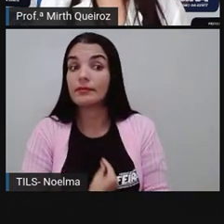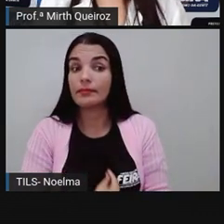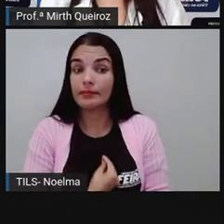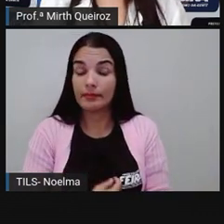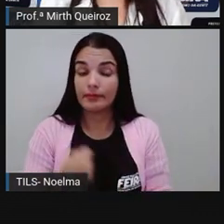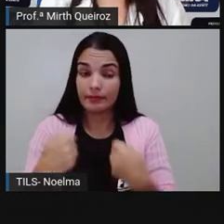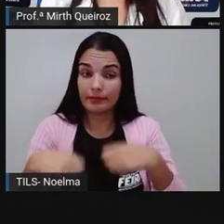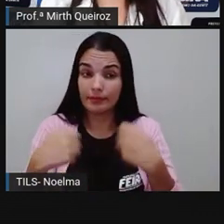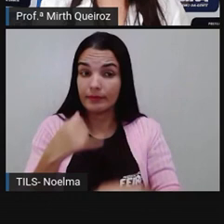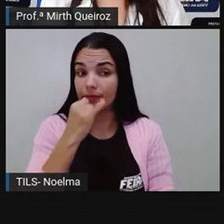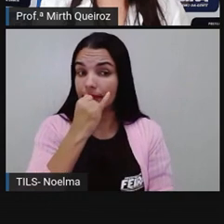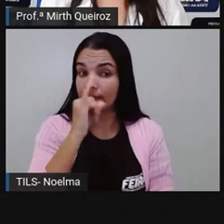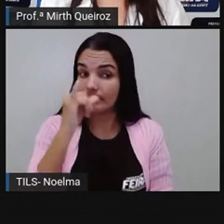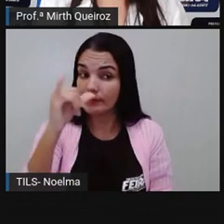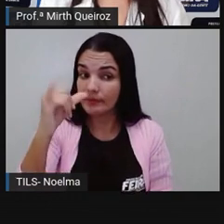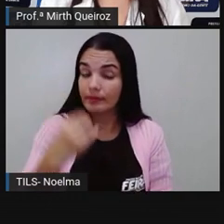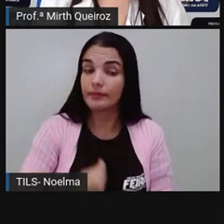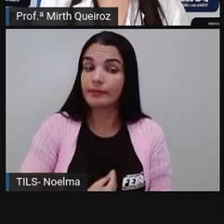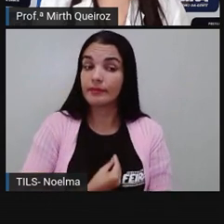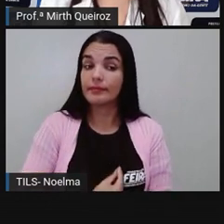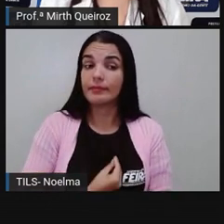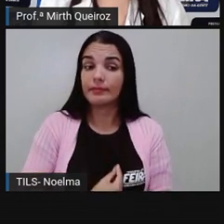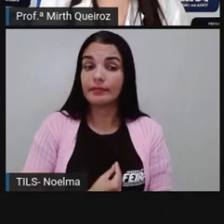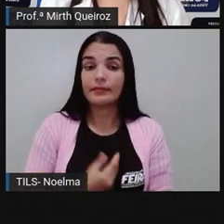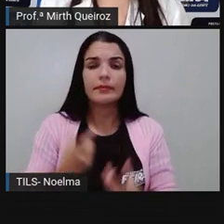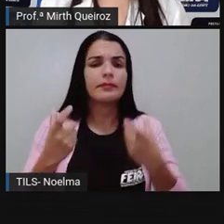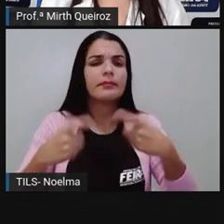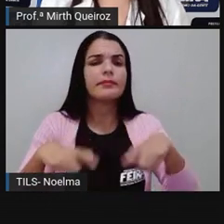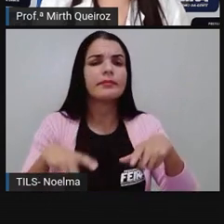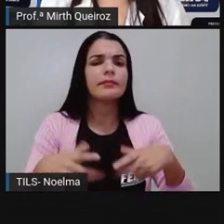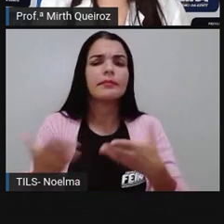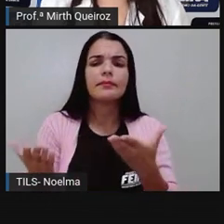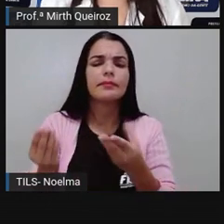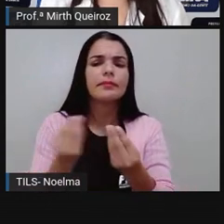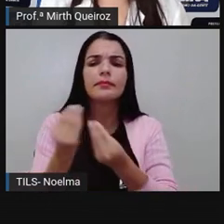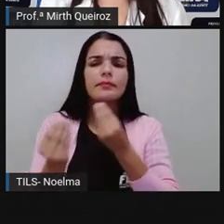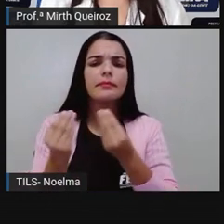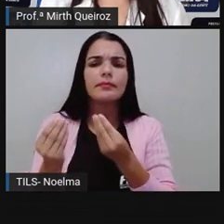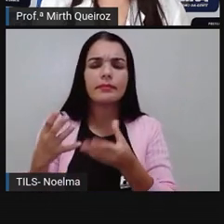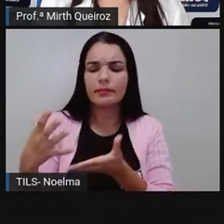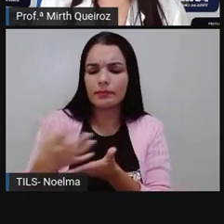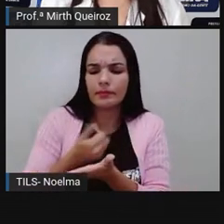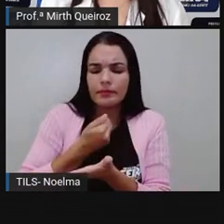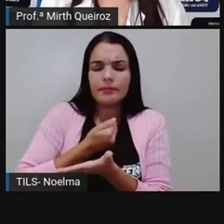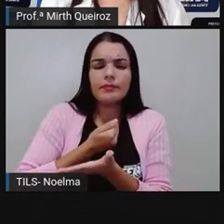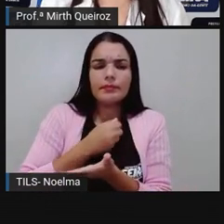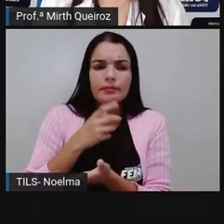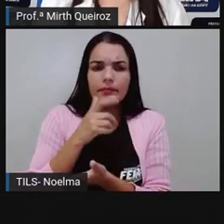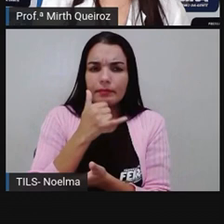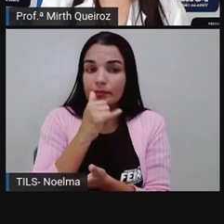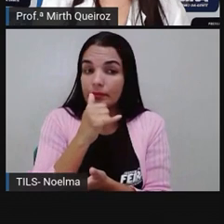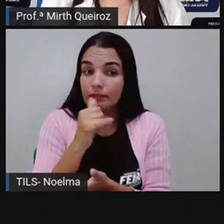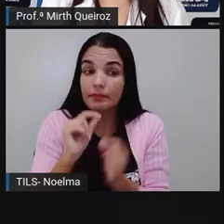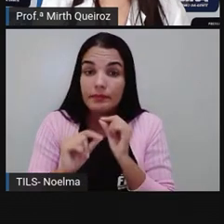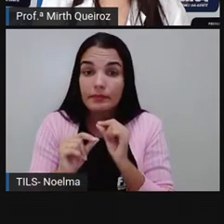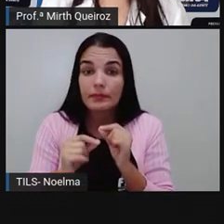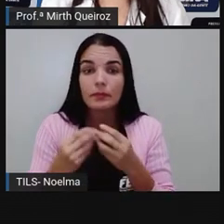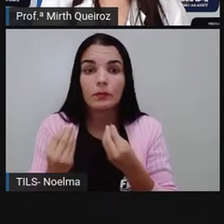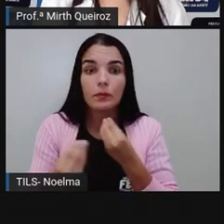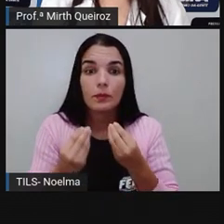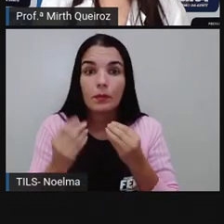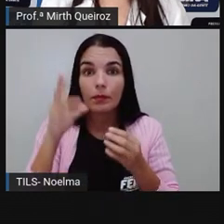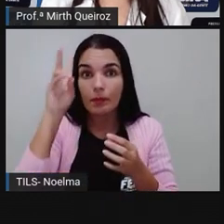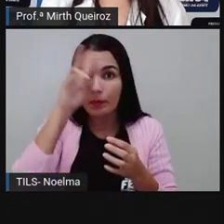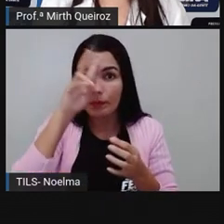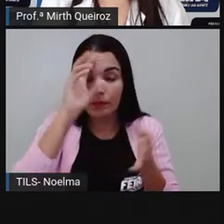energia para sobreviver. E de onde é que vem essa energia? Essa energia, ela é obtida a partir da cadeia alimentar.